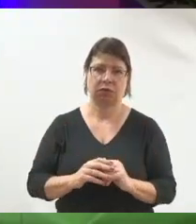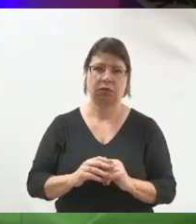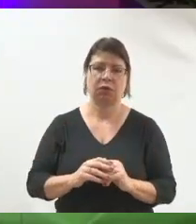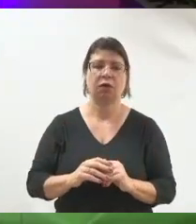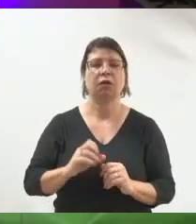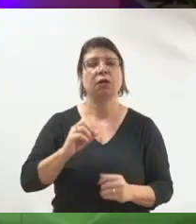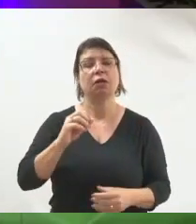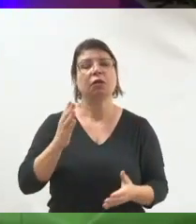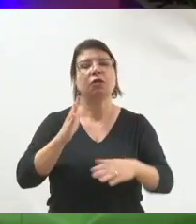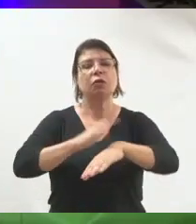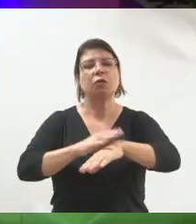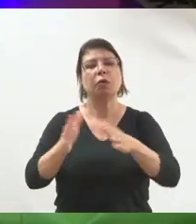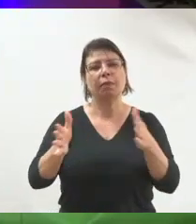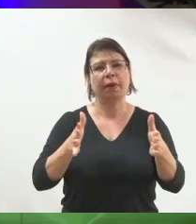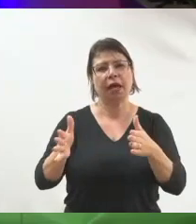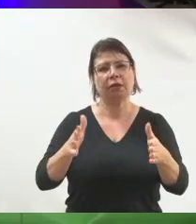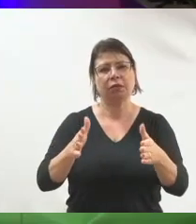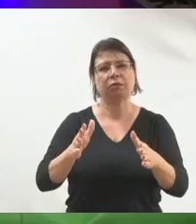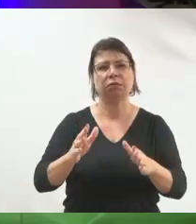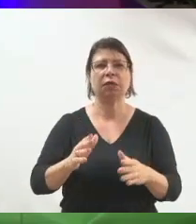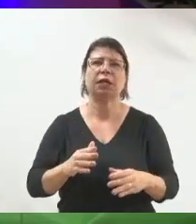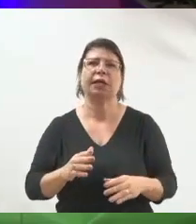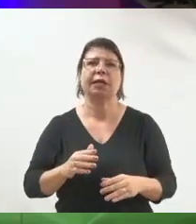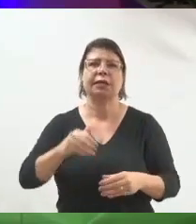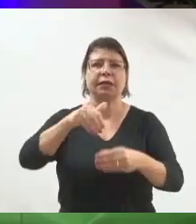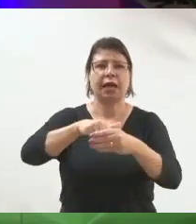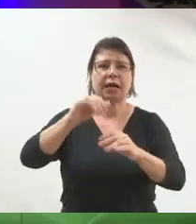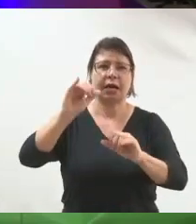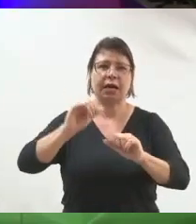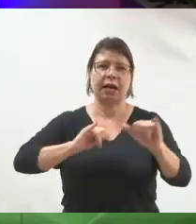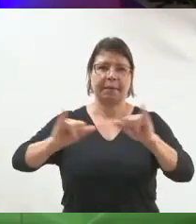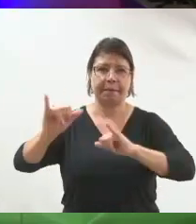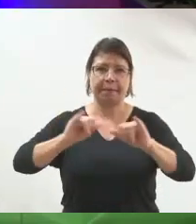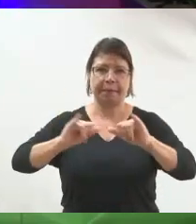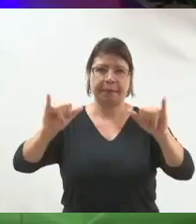hora da campanha, você vai começar uma coisa que chama motivação.